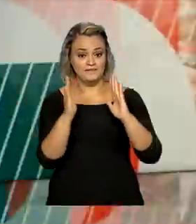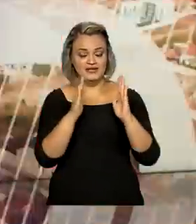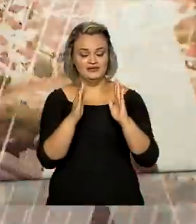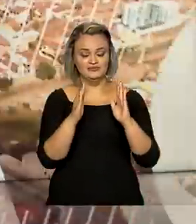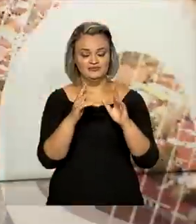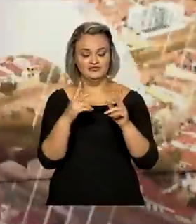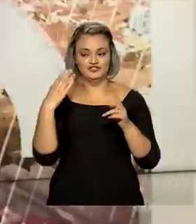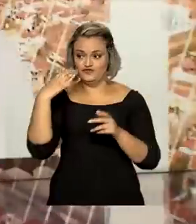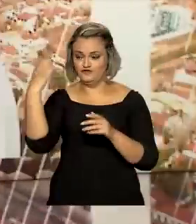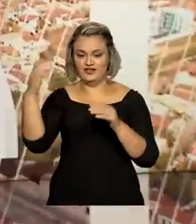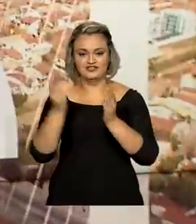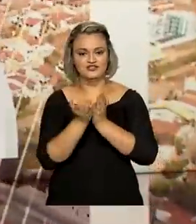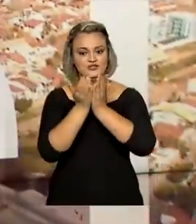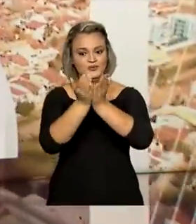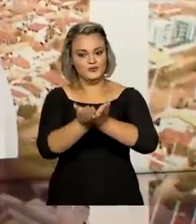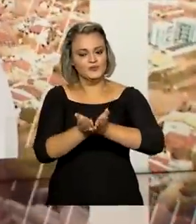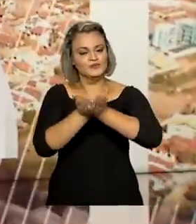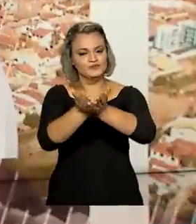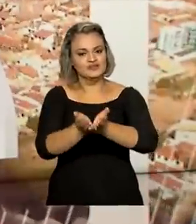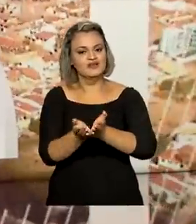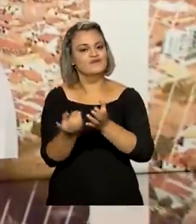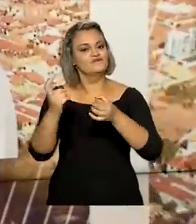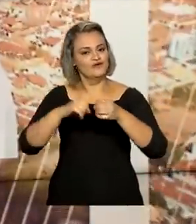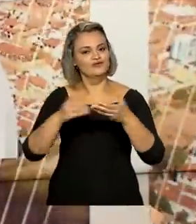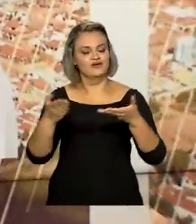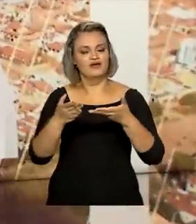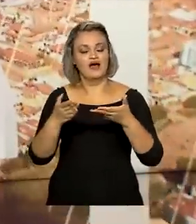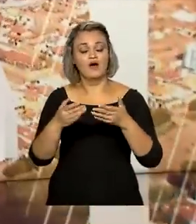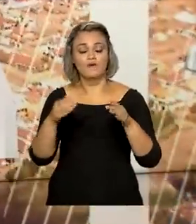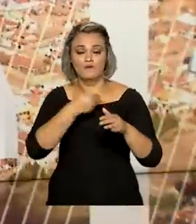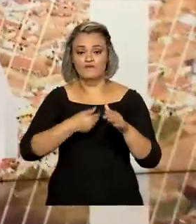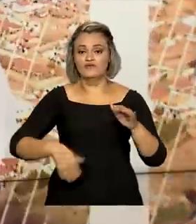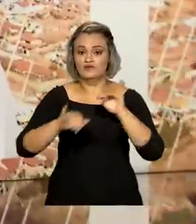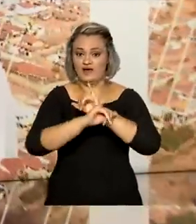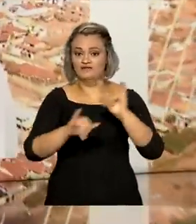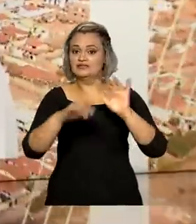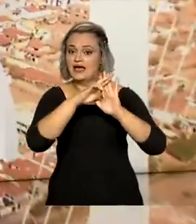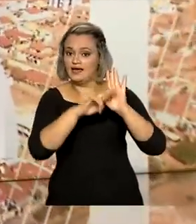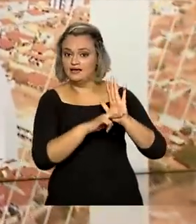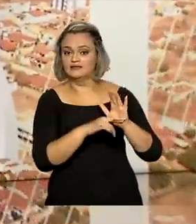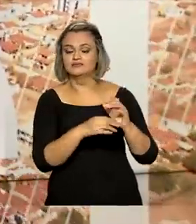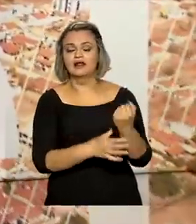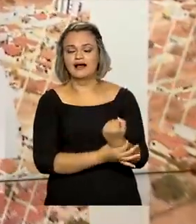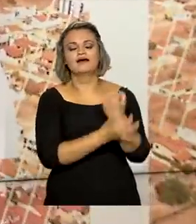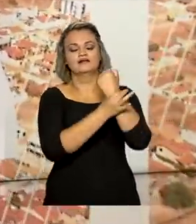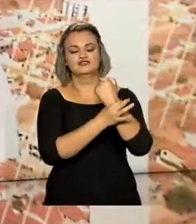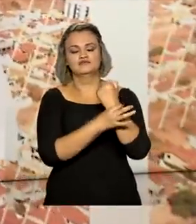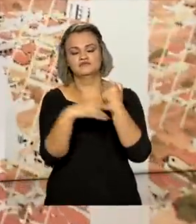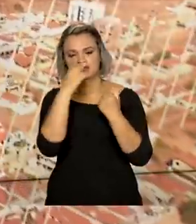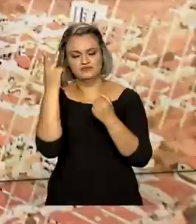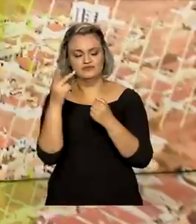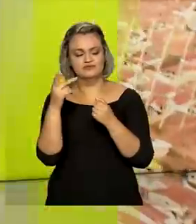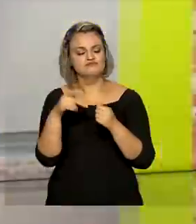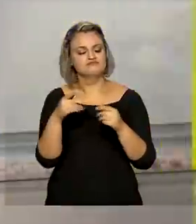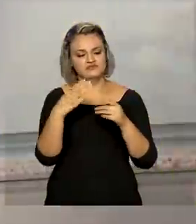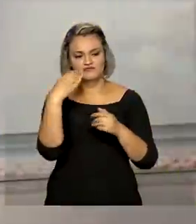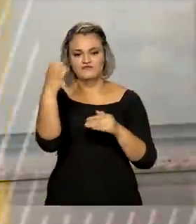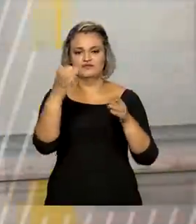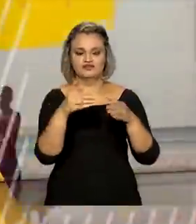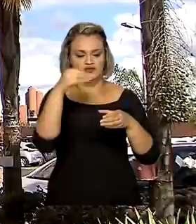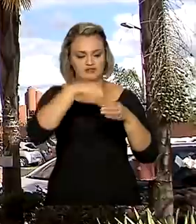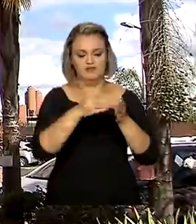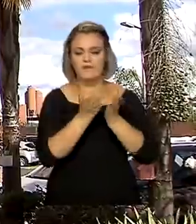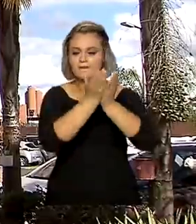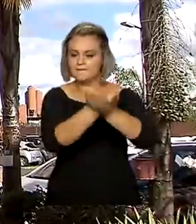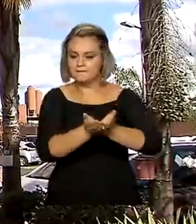cruzeiros no Brasil começa hoje e o governo publicou regras sanitárias para garantir a segurança daqueles que vão viajar de navio pelo país.